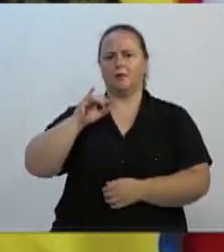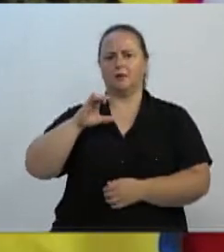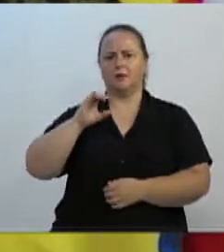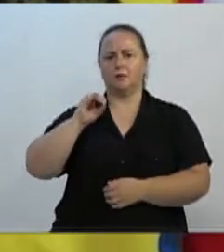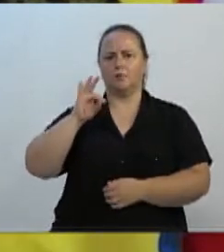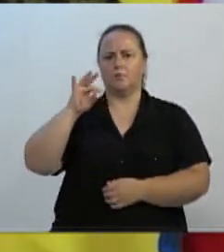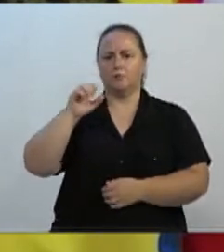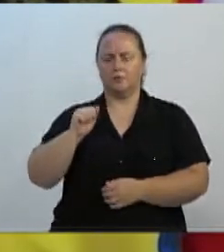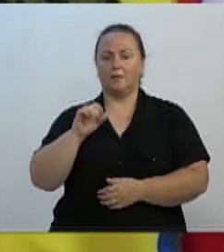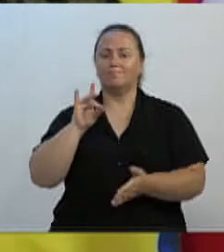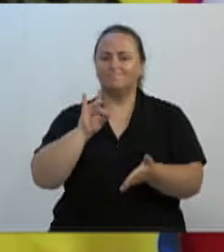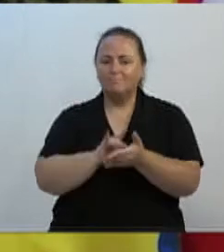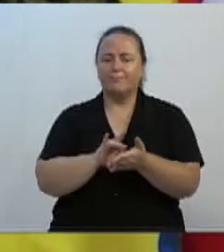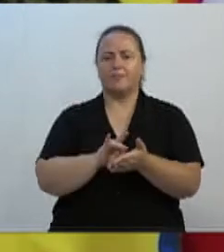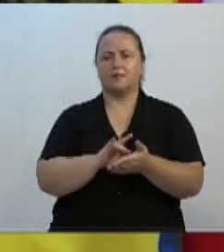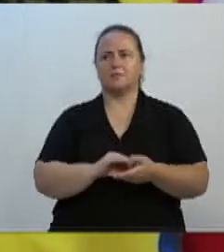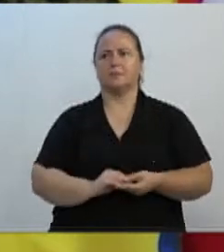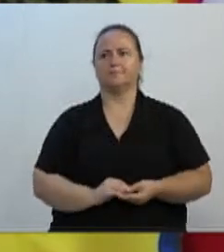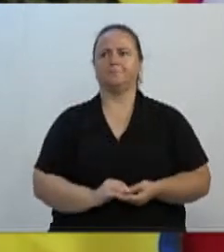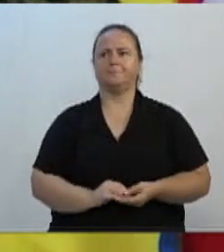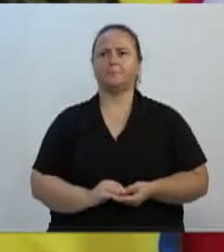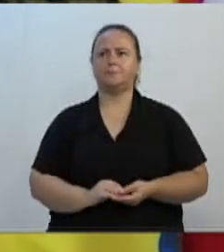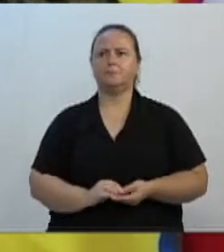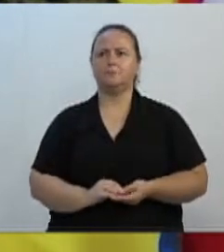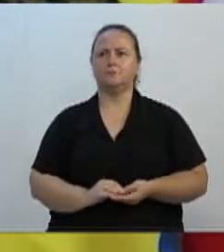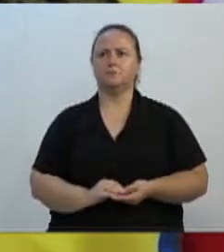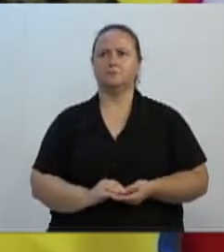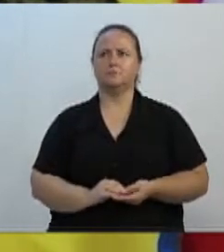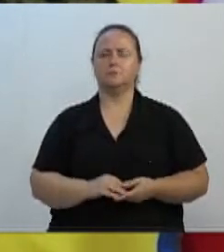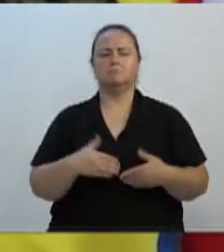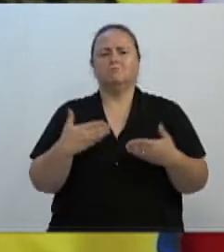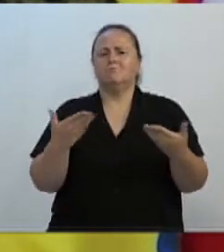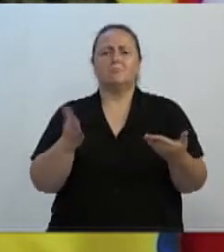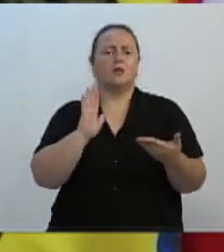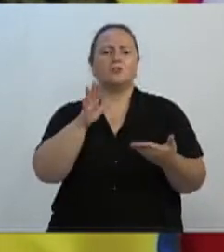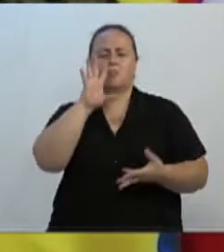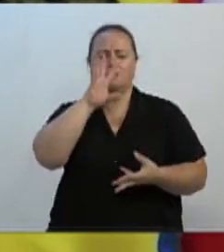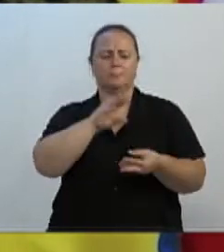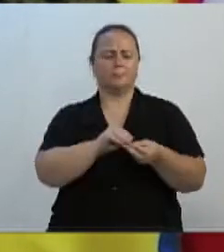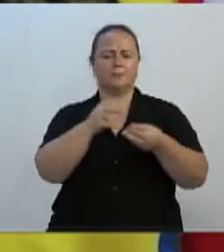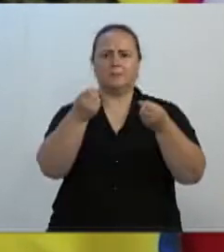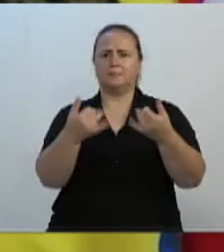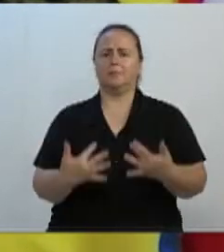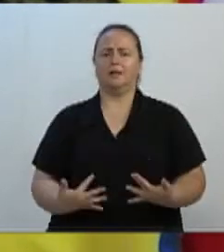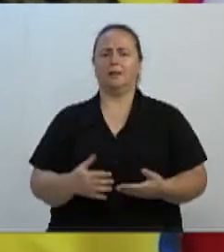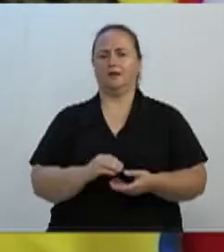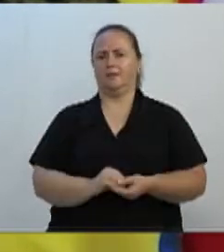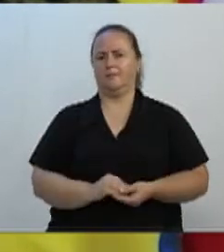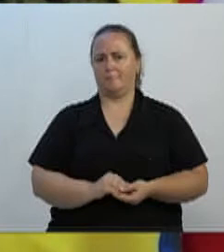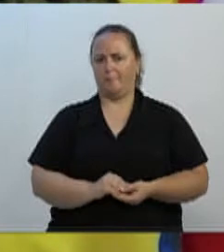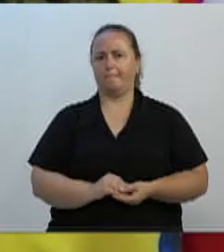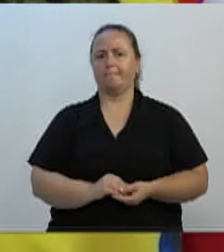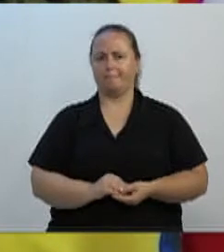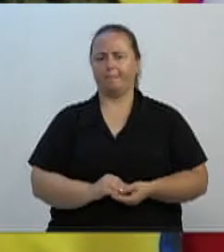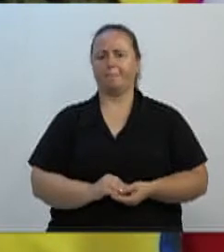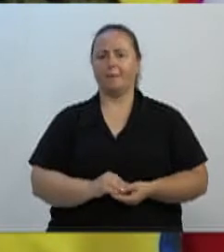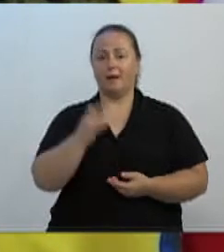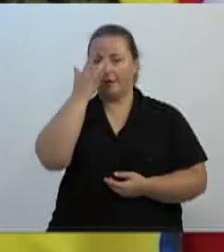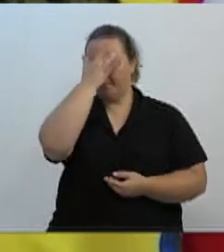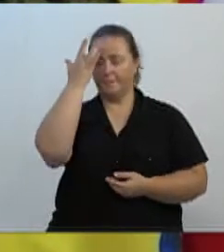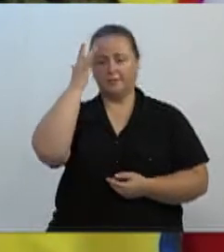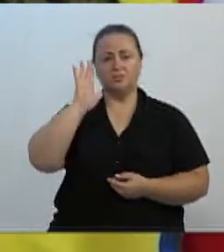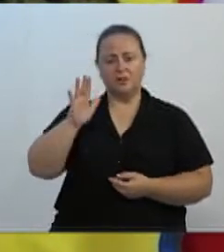Então, basicamente, a leitura já diz por si só, ISS fixo para aquele contribuinte